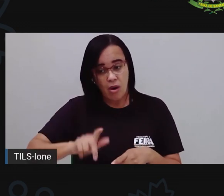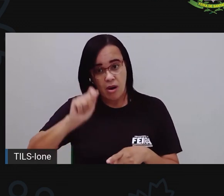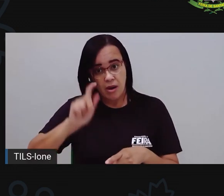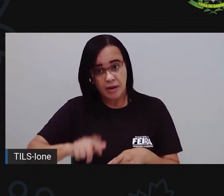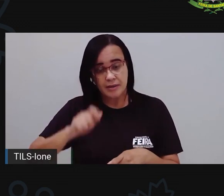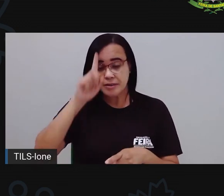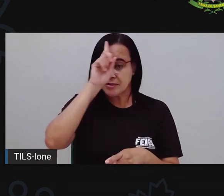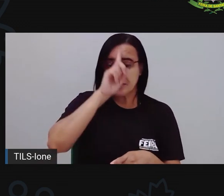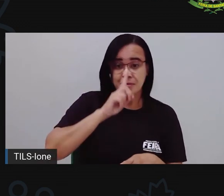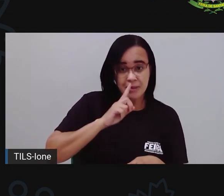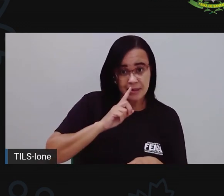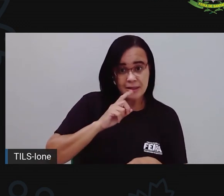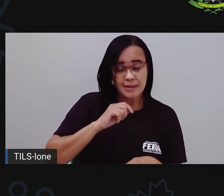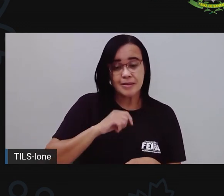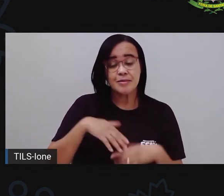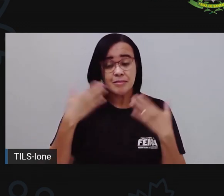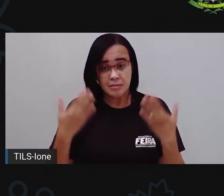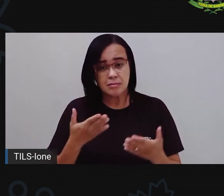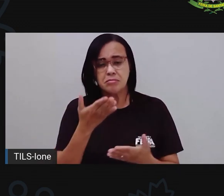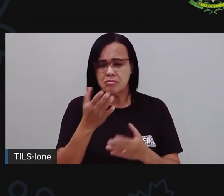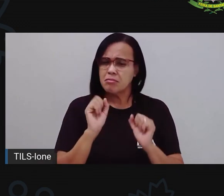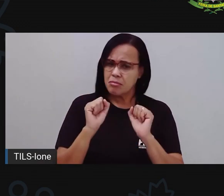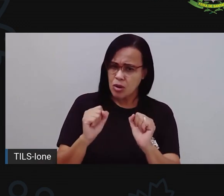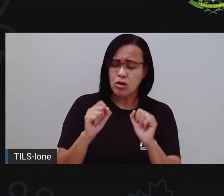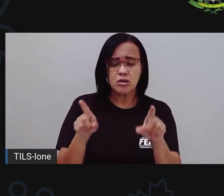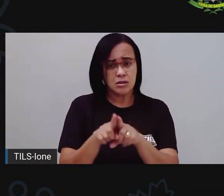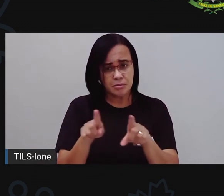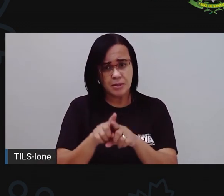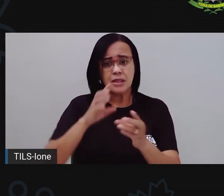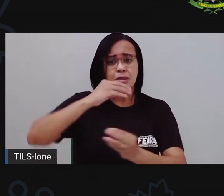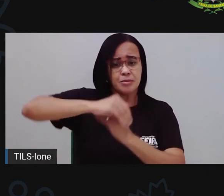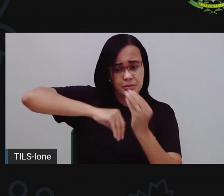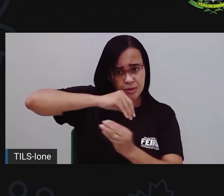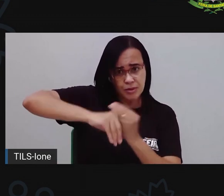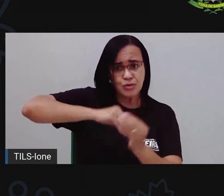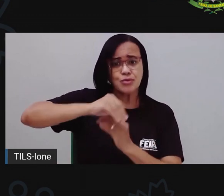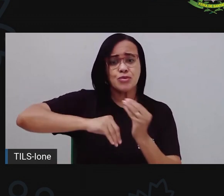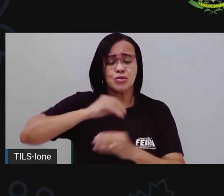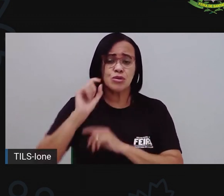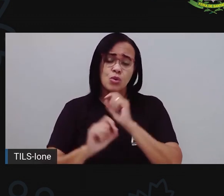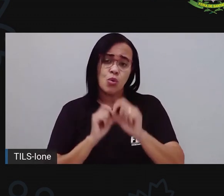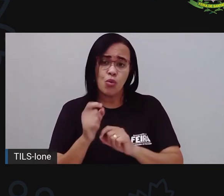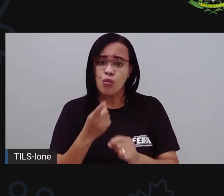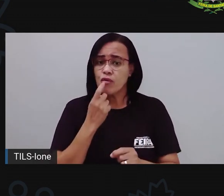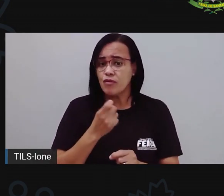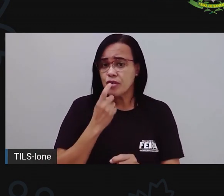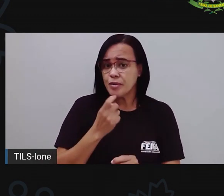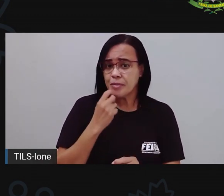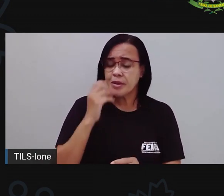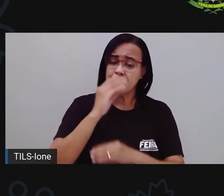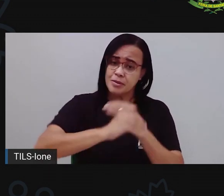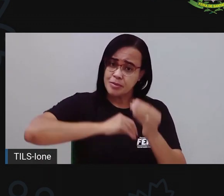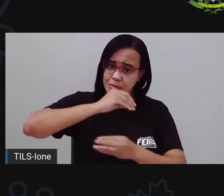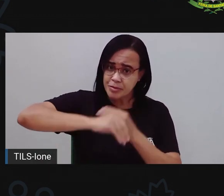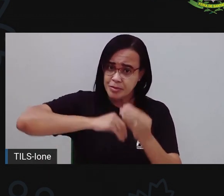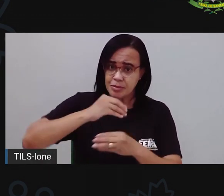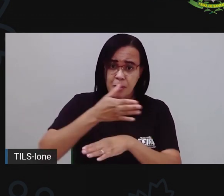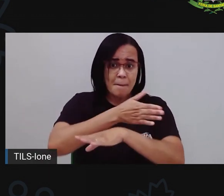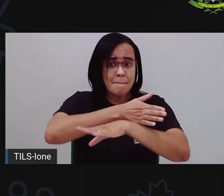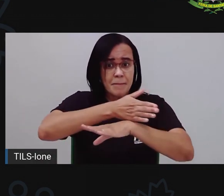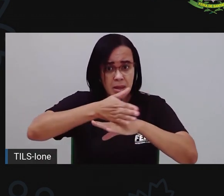outras formas que você pode fazer, por exemplo, por outras misturinhas, você pode pegar o vermelho e misturar com o